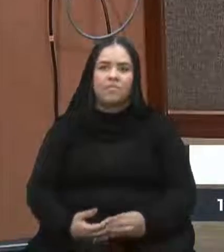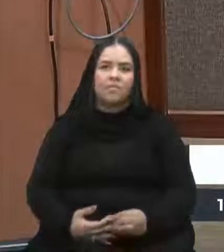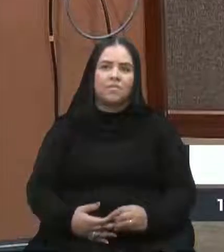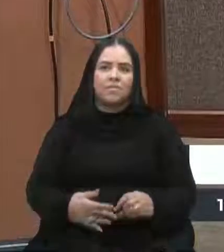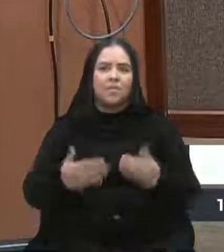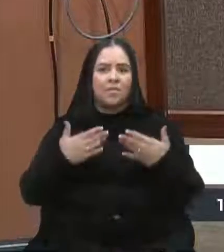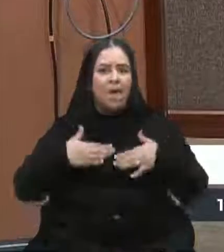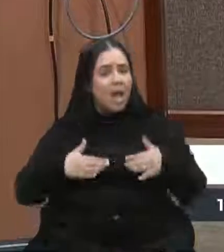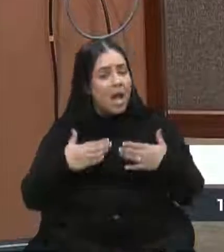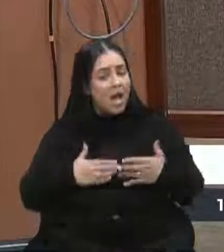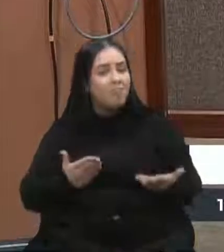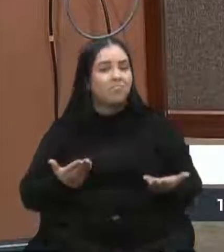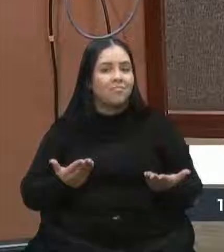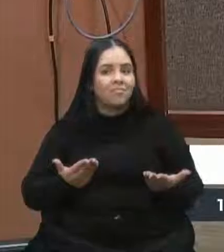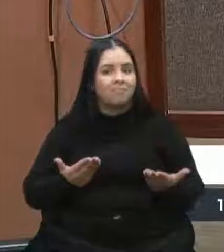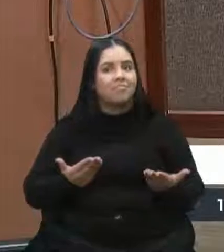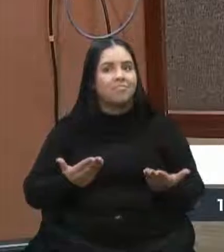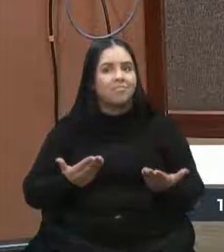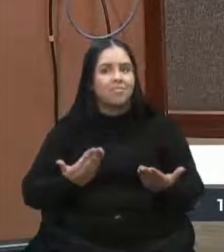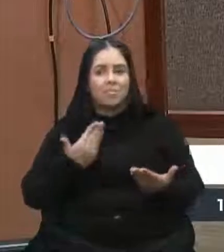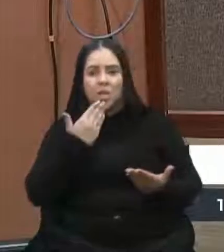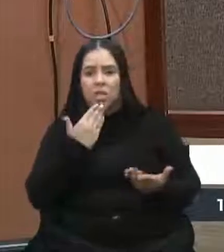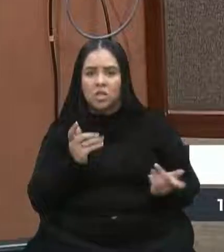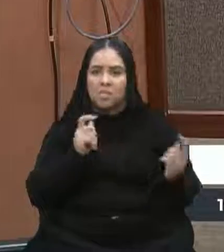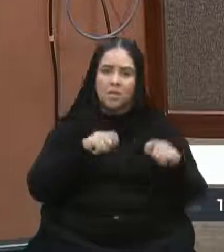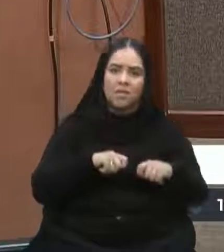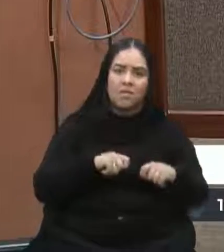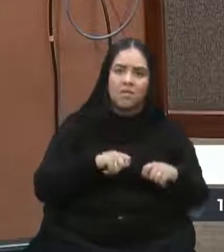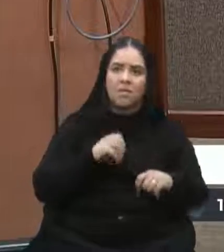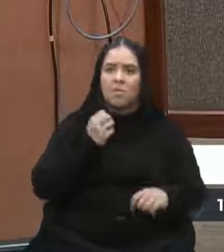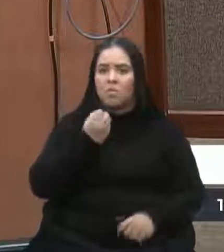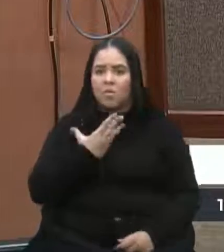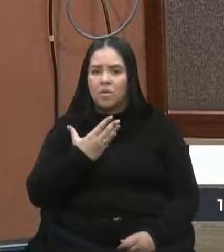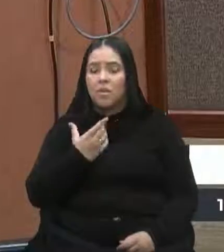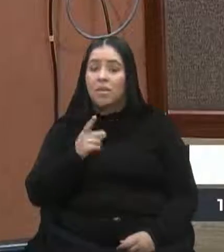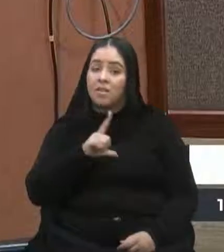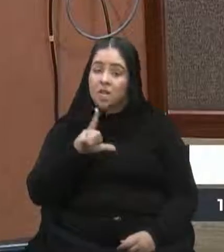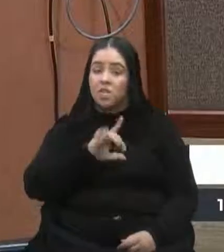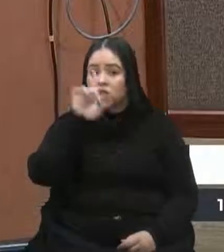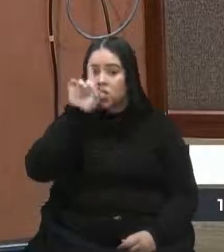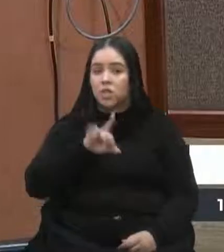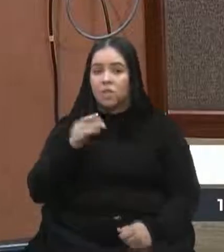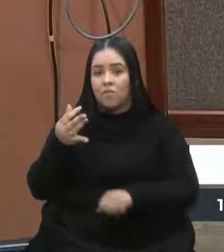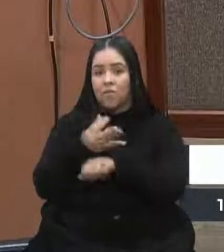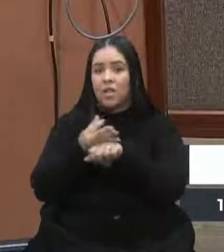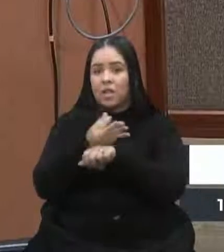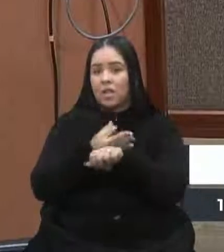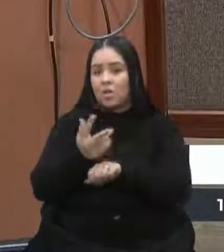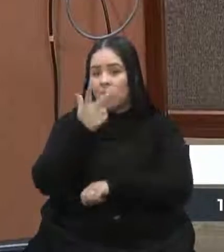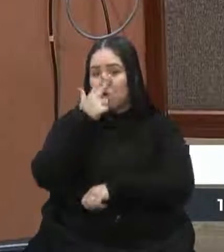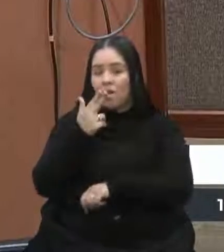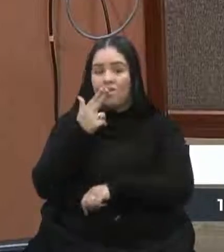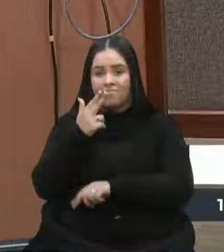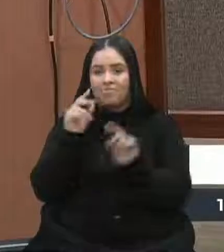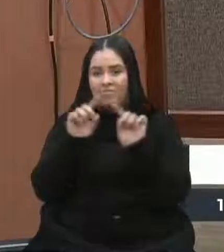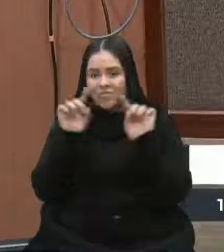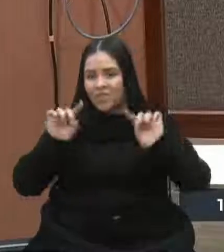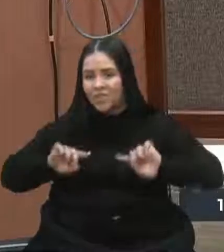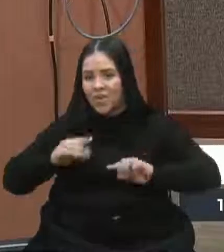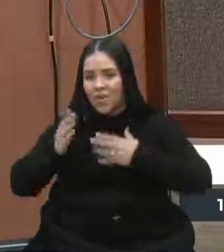entre a solicitação e a possibilidade. Que bom que ela tem direito a férias, como qualquer servidor, como qualquer trabalhador,